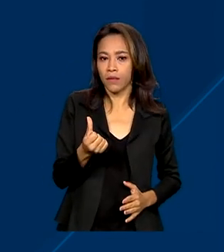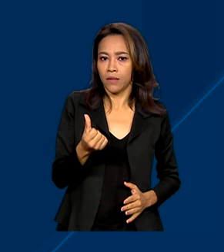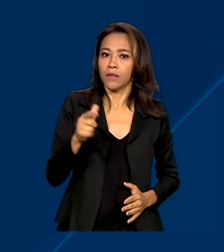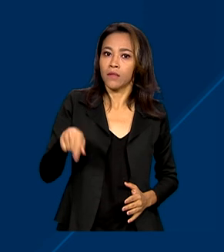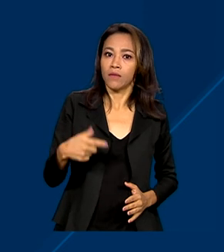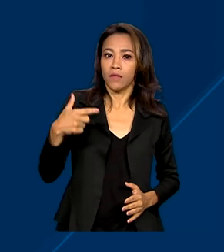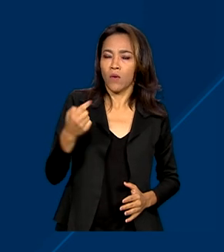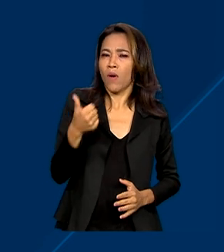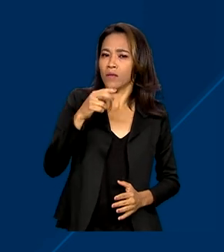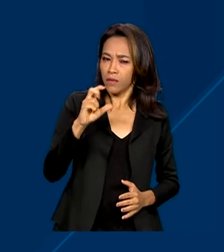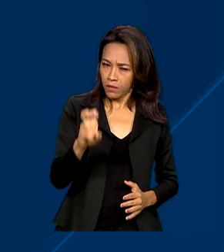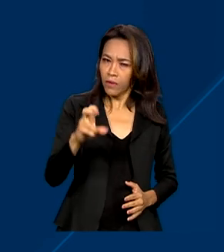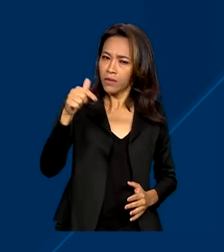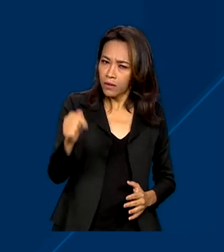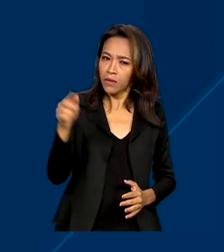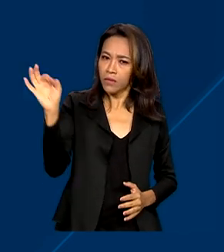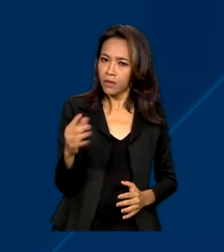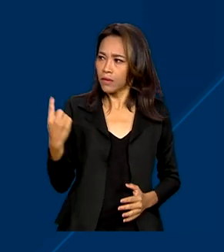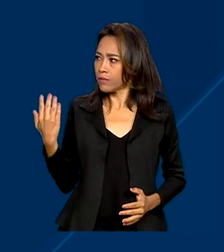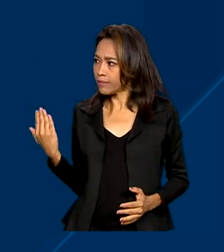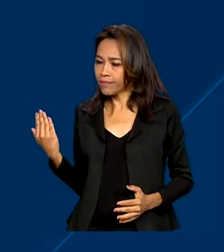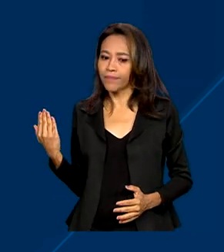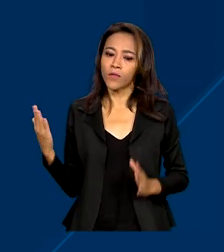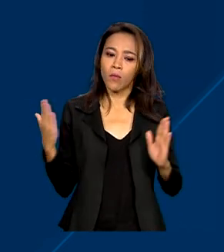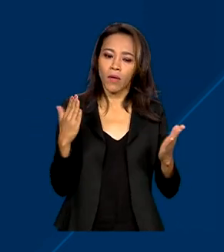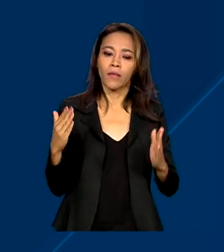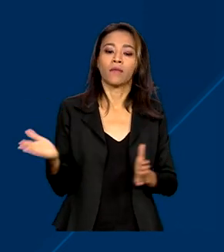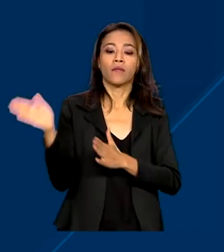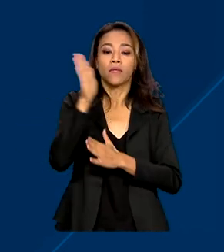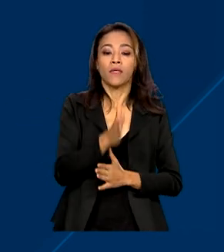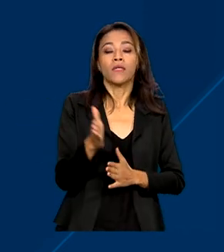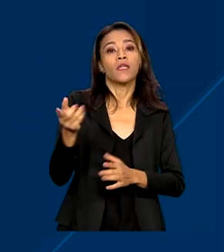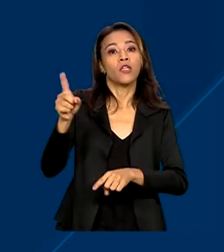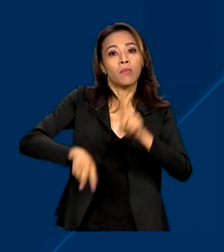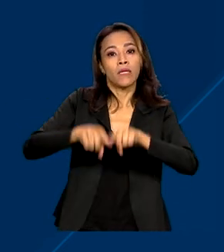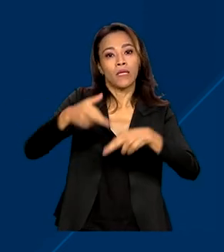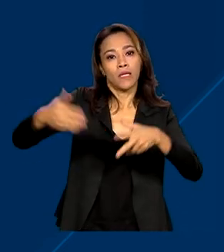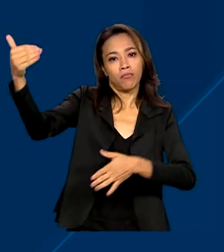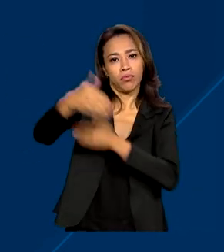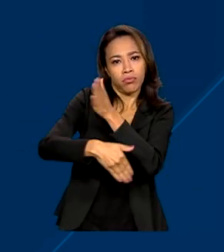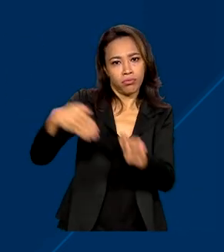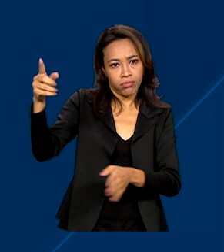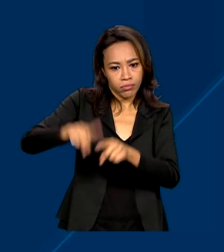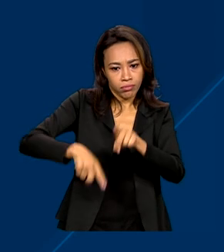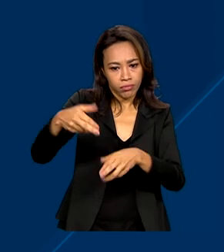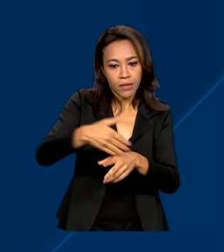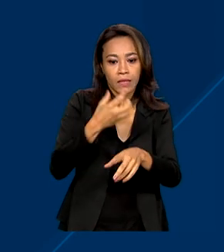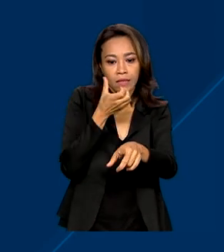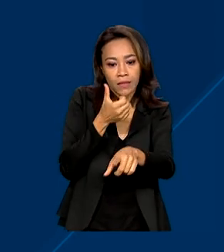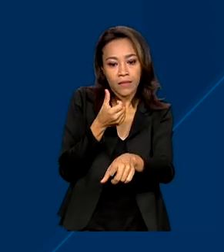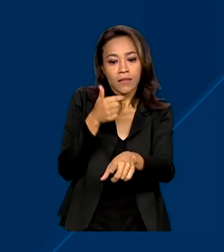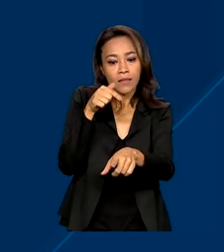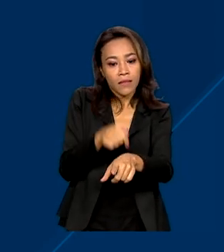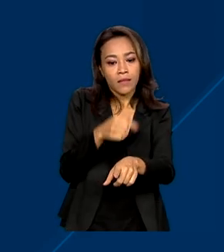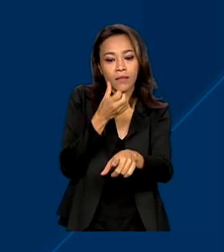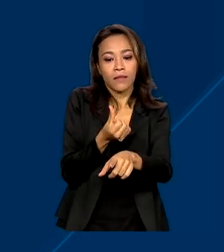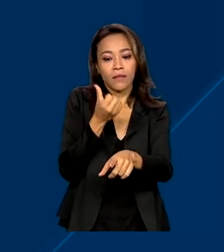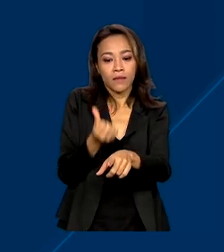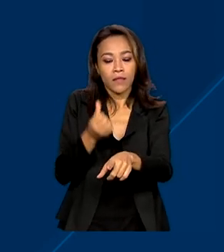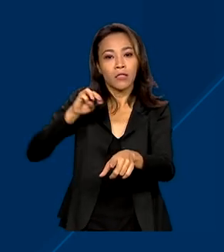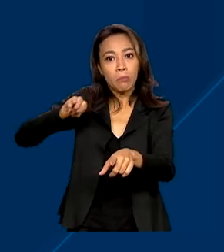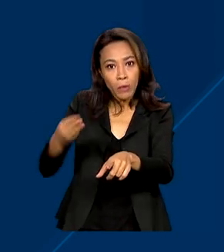em relação a 2021. E as importações, 766 milhões de dólares,